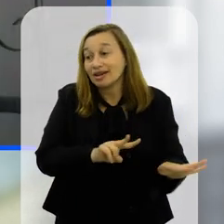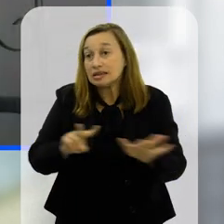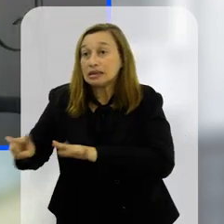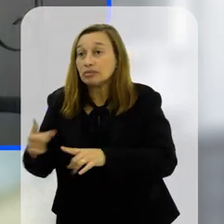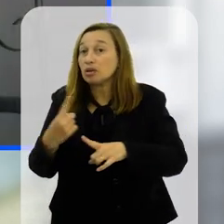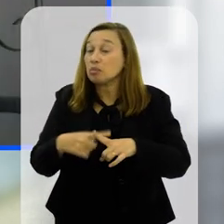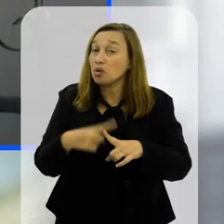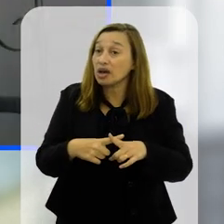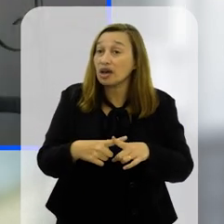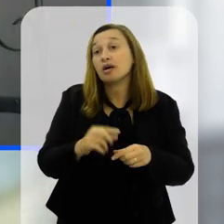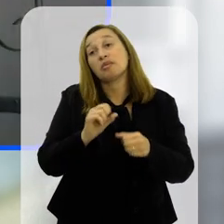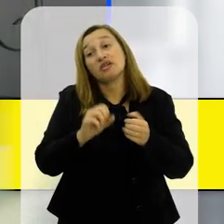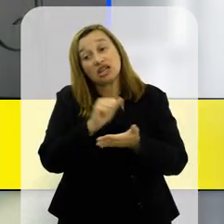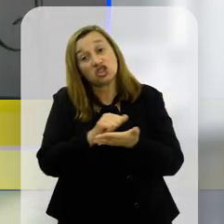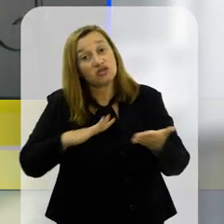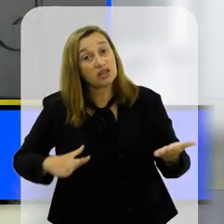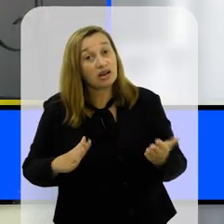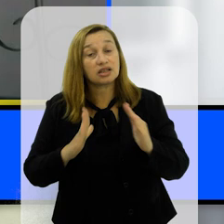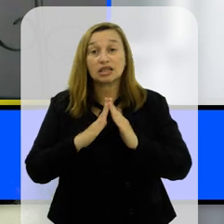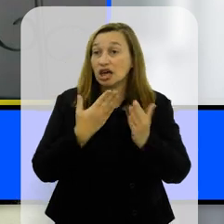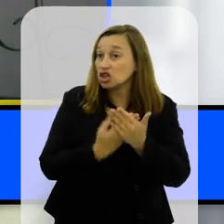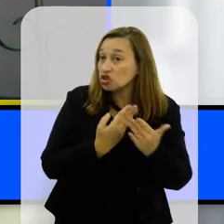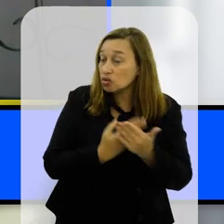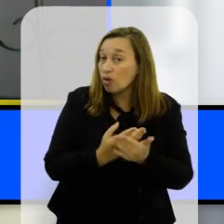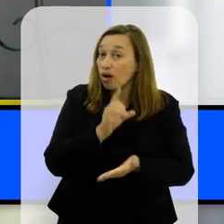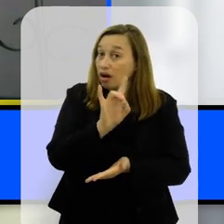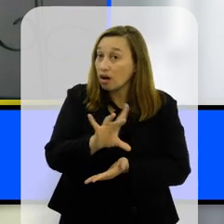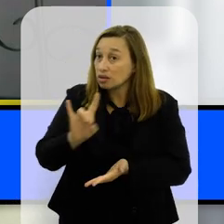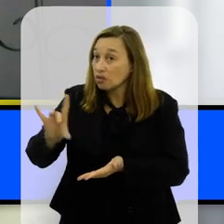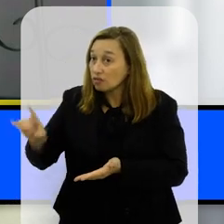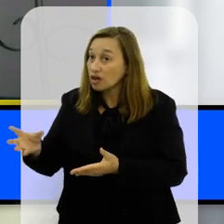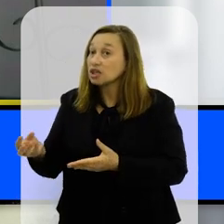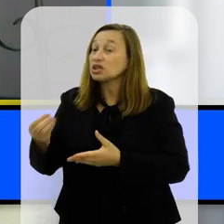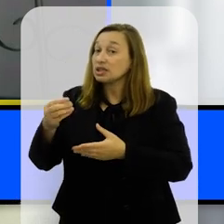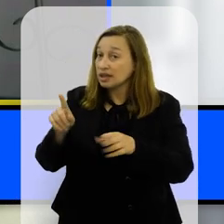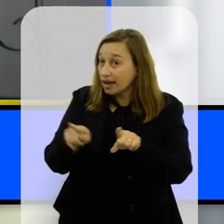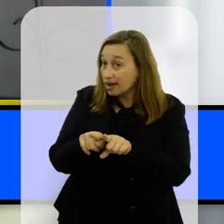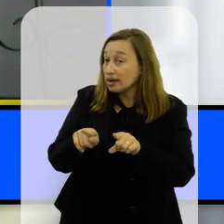eles têm as atividades cotidianas e cada um faz